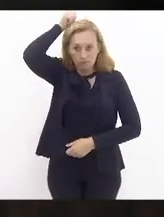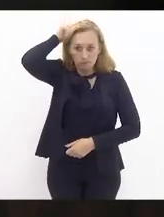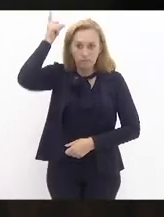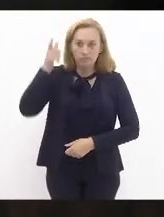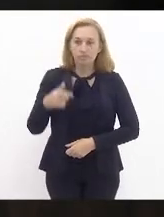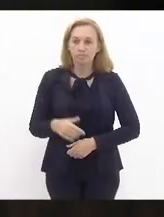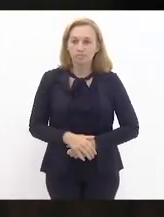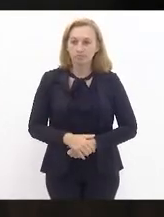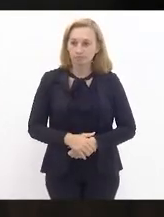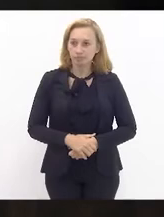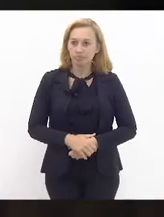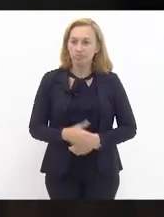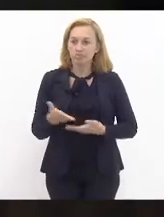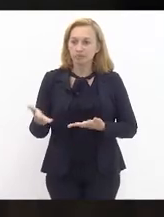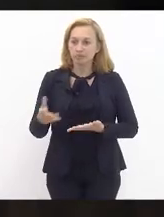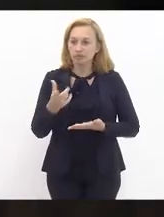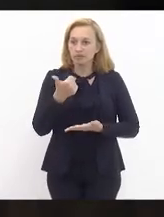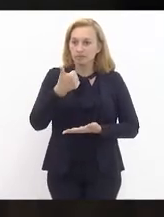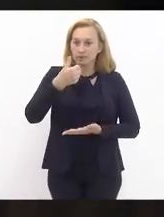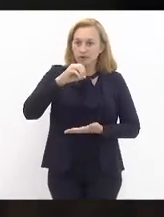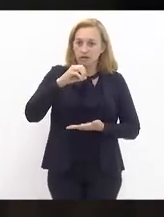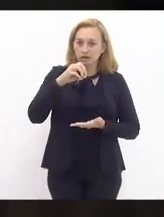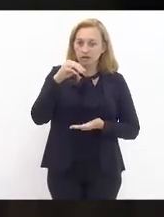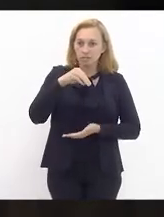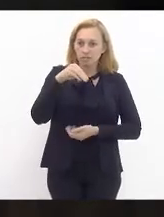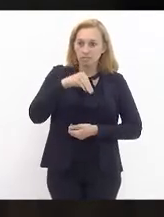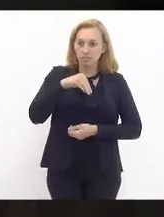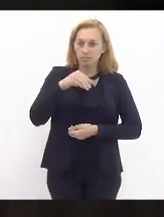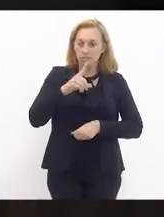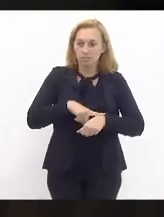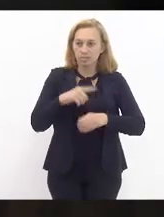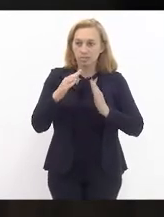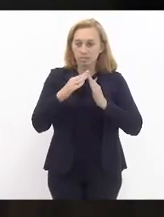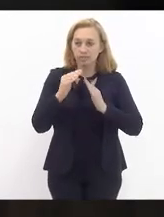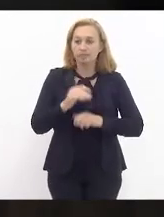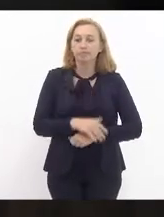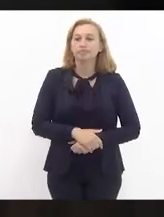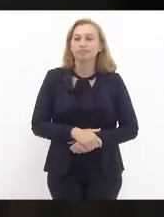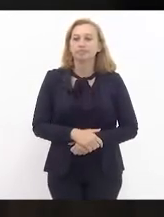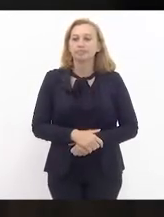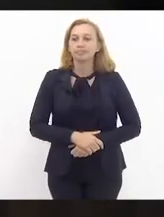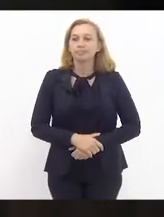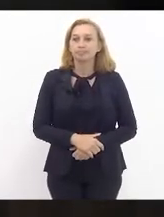Luiz Paulo. Vossa Excelência dispõe de 10 minutos no tempo regimental.